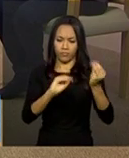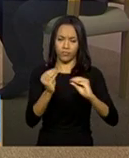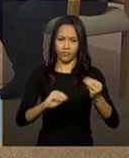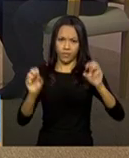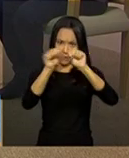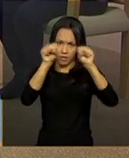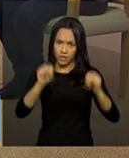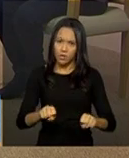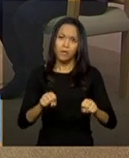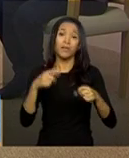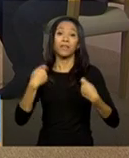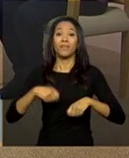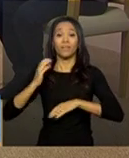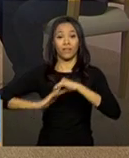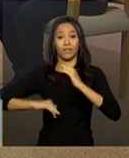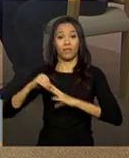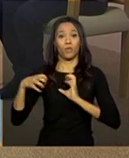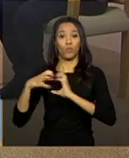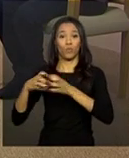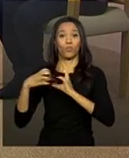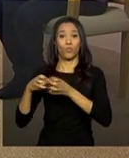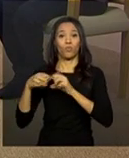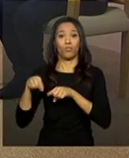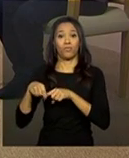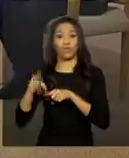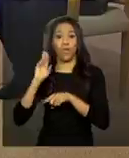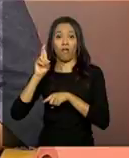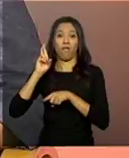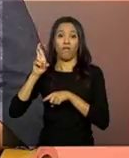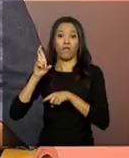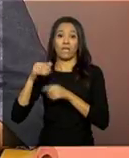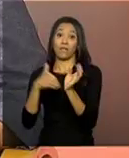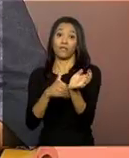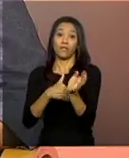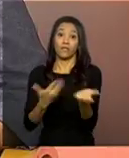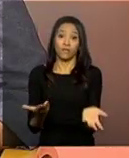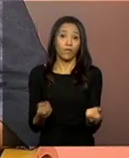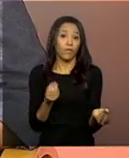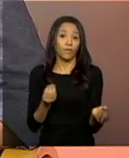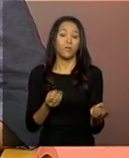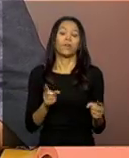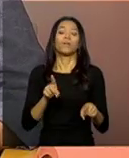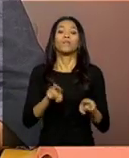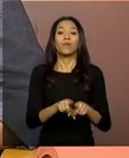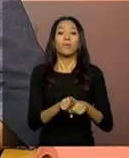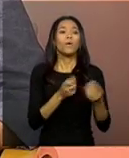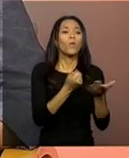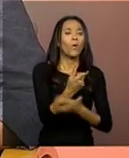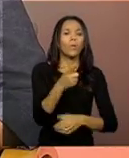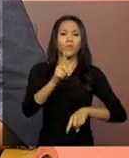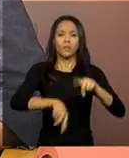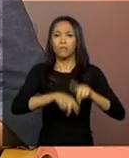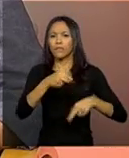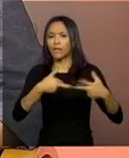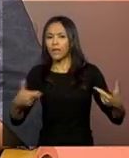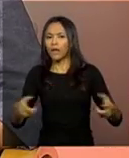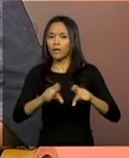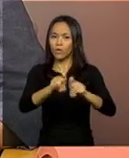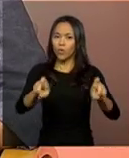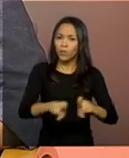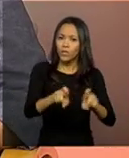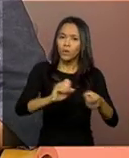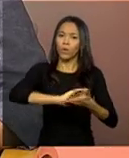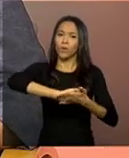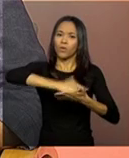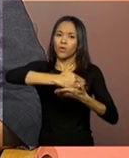preenchido pela equipe de referência, sigilo. E a aquisição para equipamentos, computadores, notebooks, ainda não